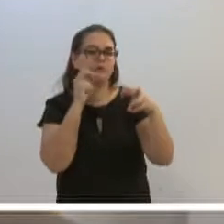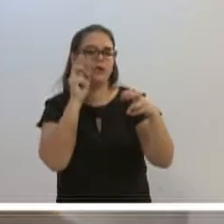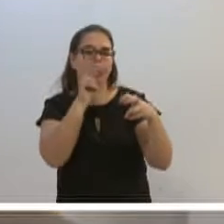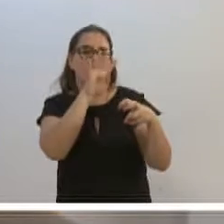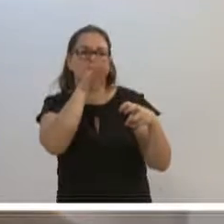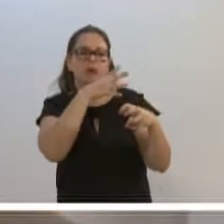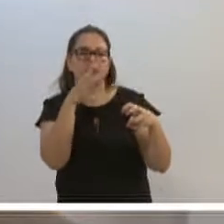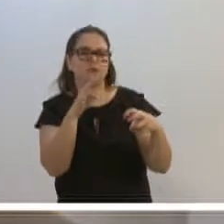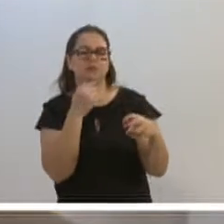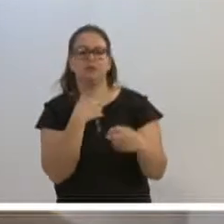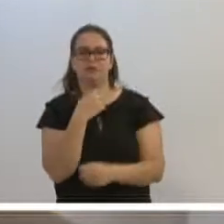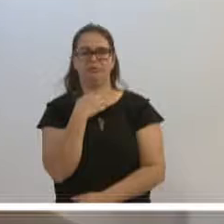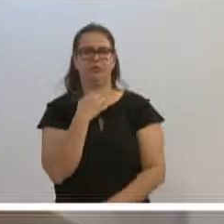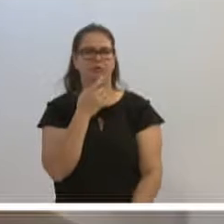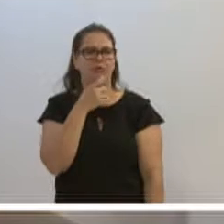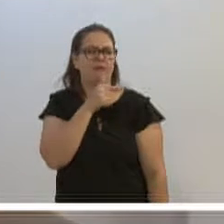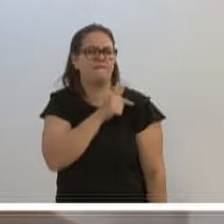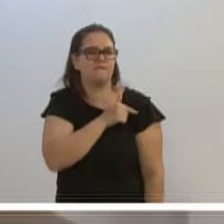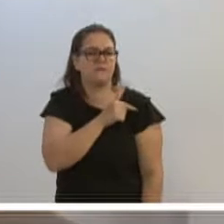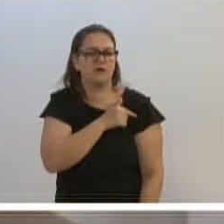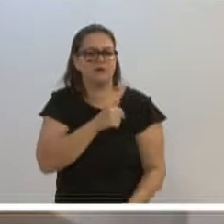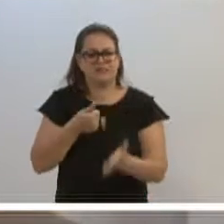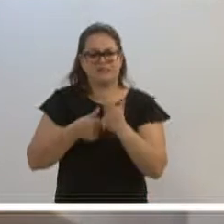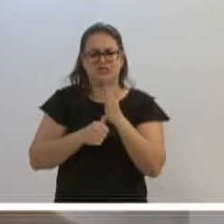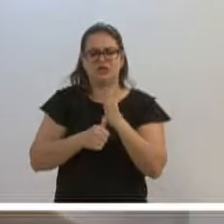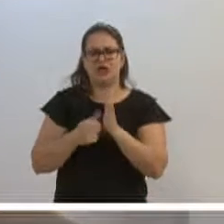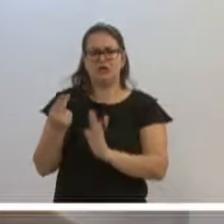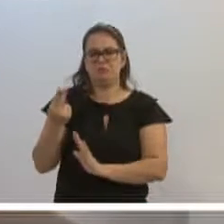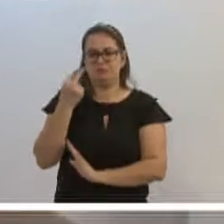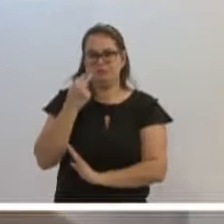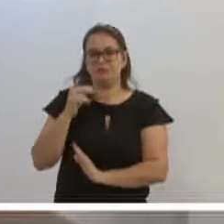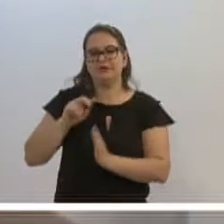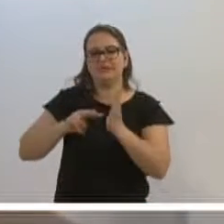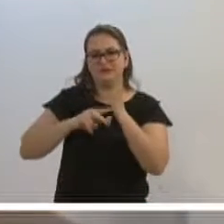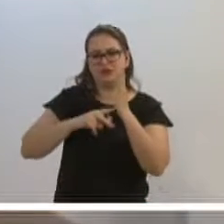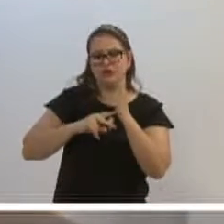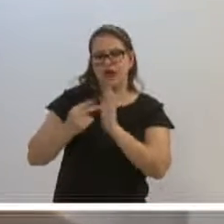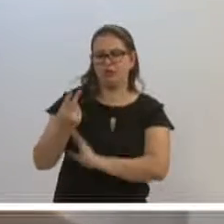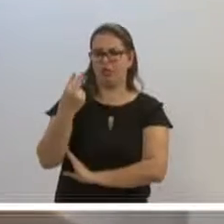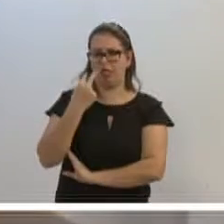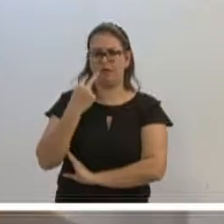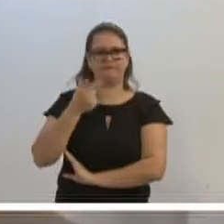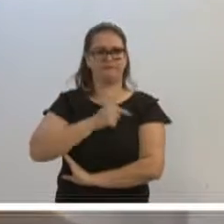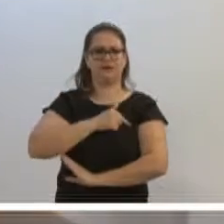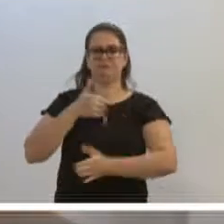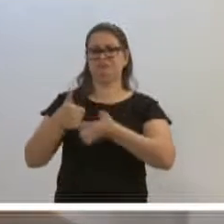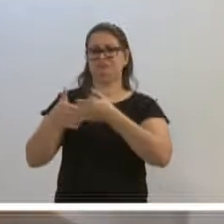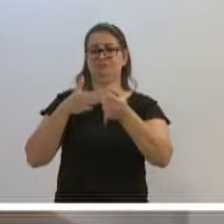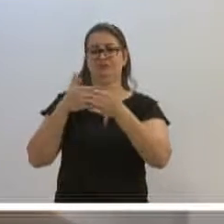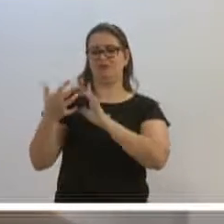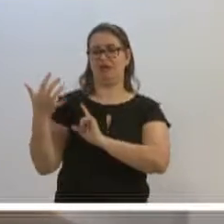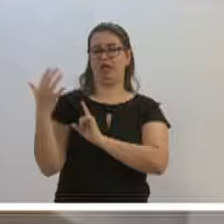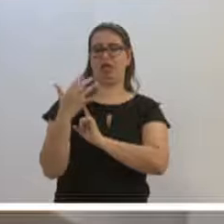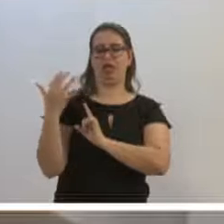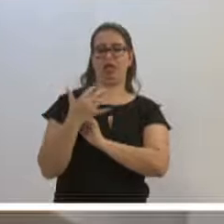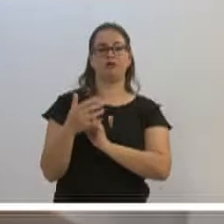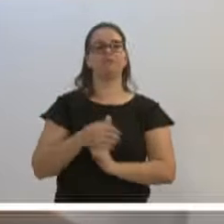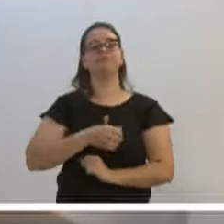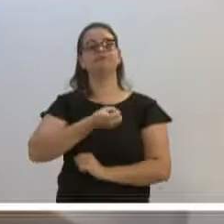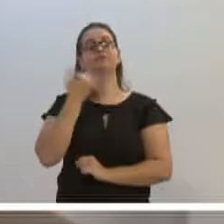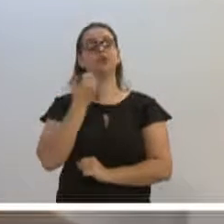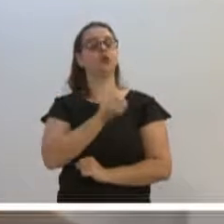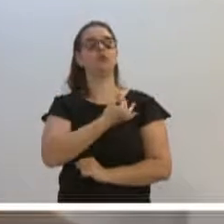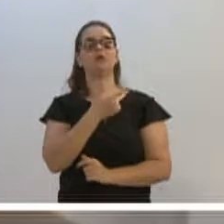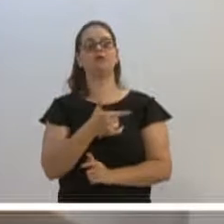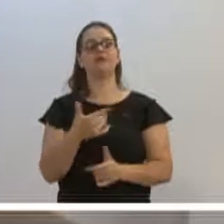adianta olhar com cara feia. Sindicato pode olhar com cara feia à vontade, e eu falei isso ontem. Não vai fazer, não sofre pressão nenhuma. Números não sofrem